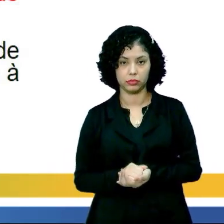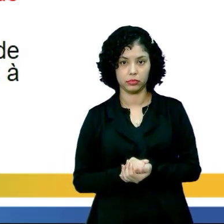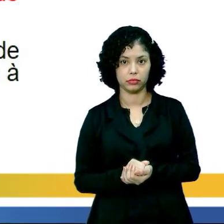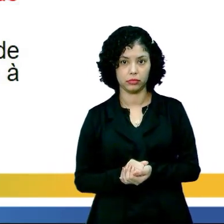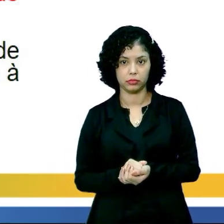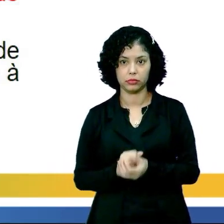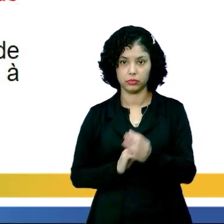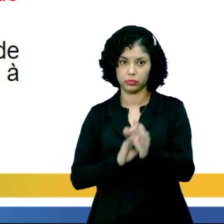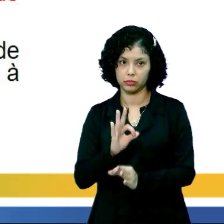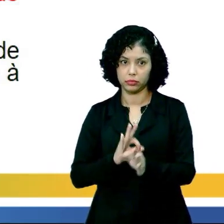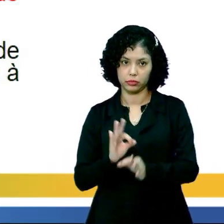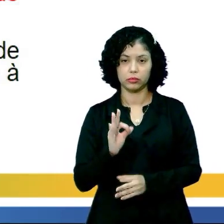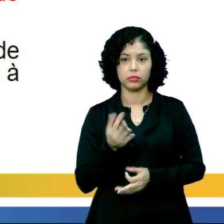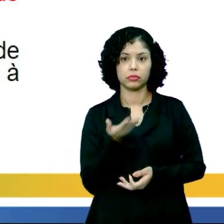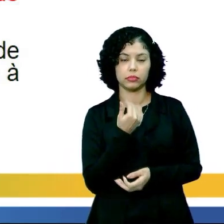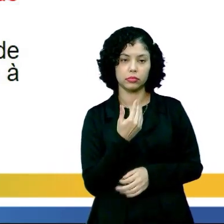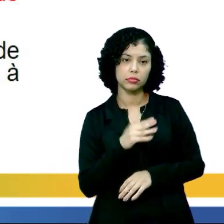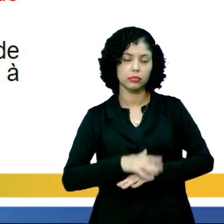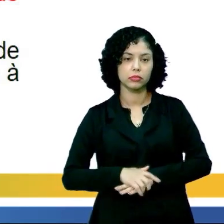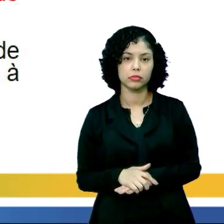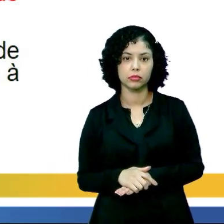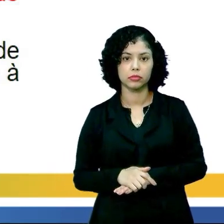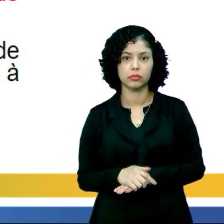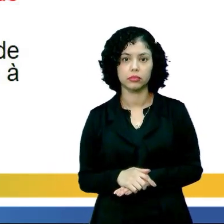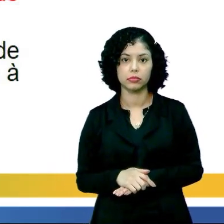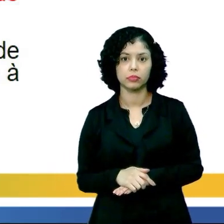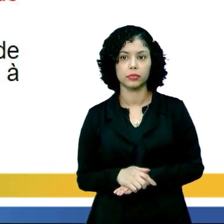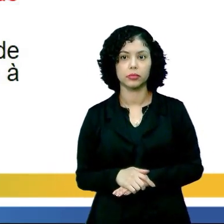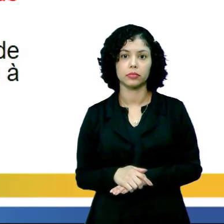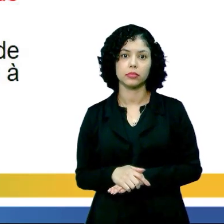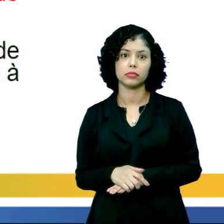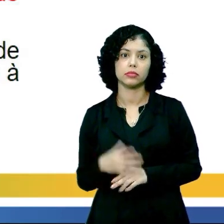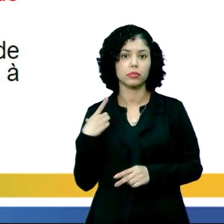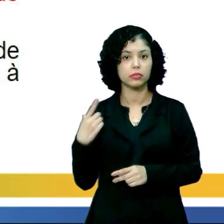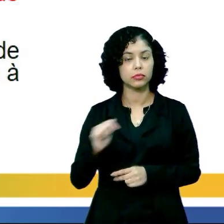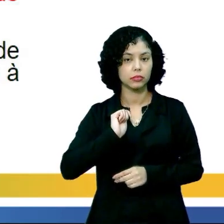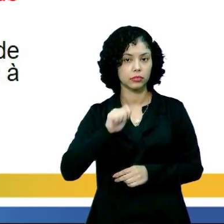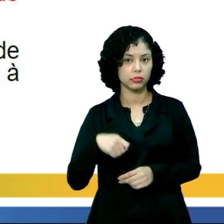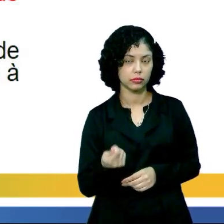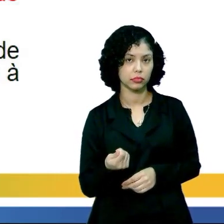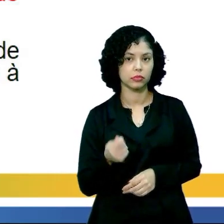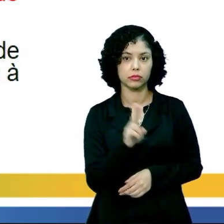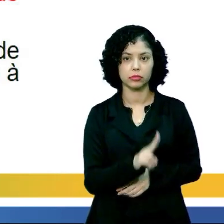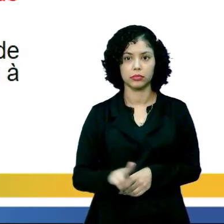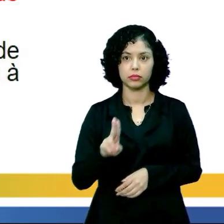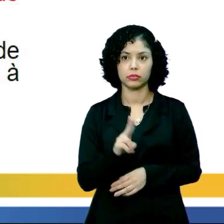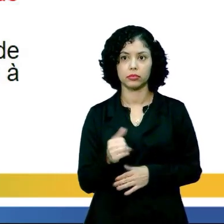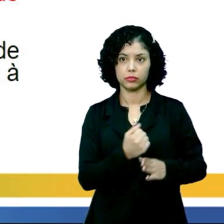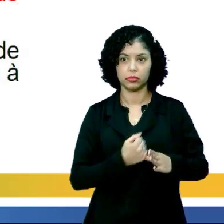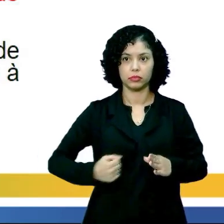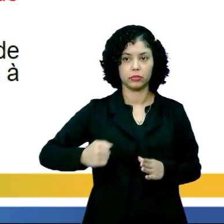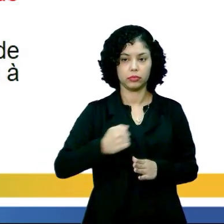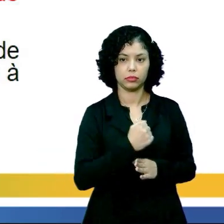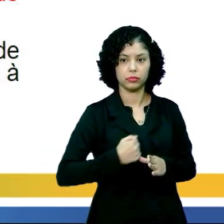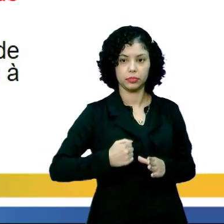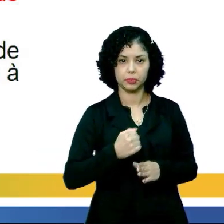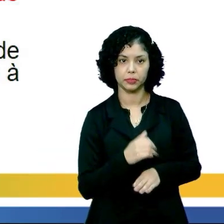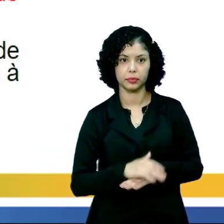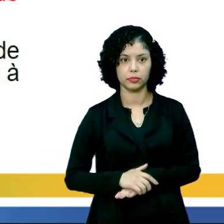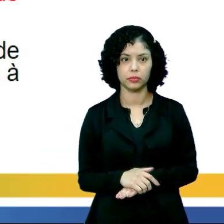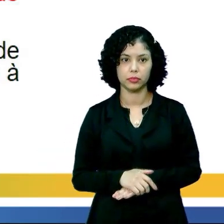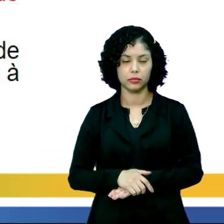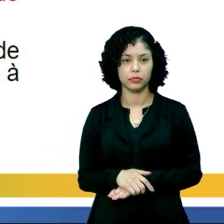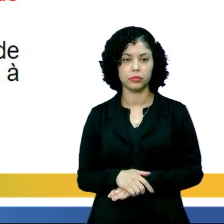relação com o sagrado no ato de preparar o alimento, sobressaindo-se o uso de símbolos e insígnias para as